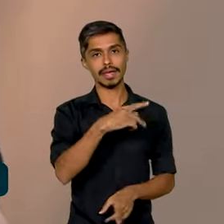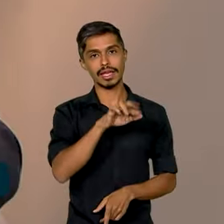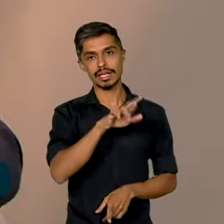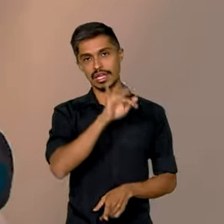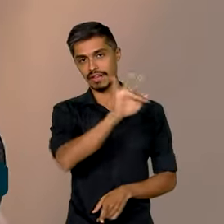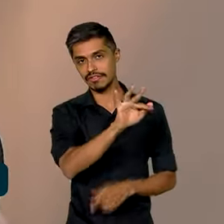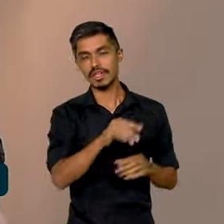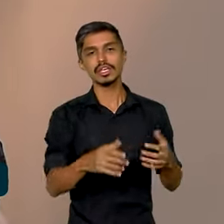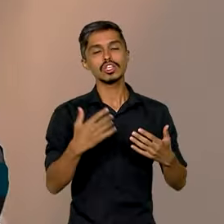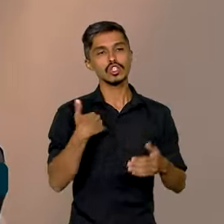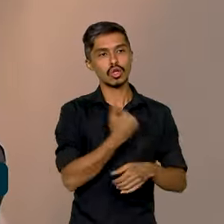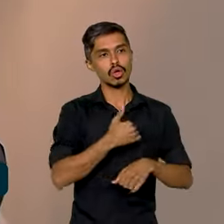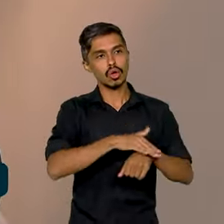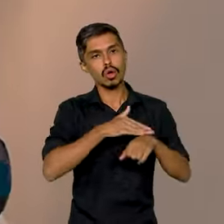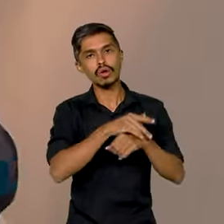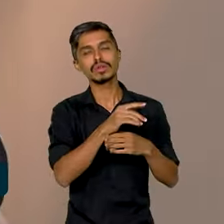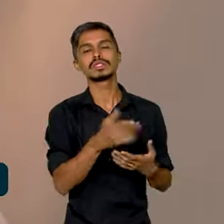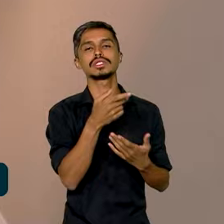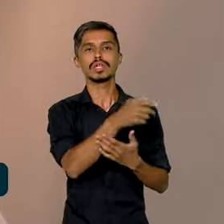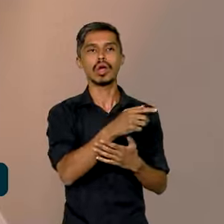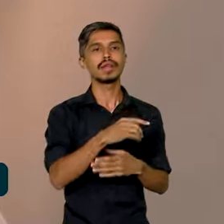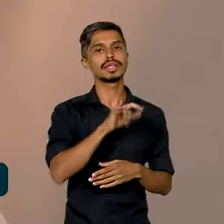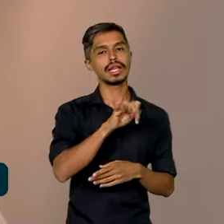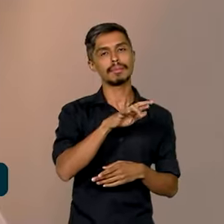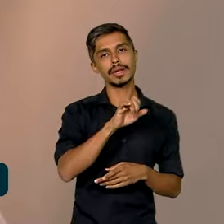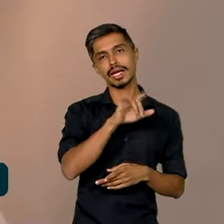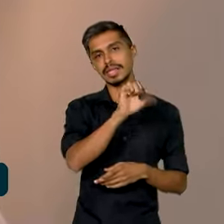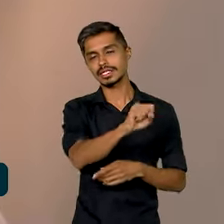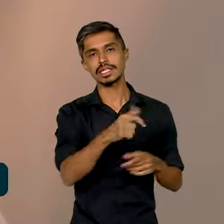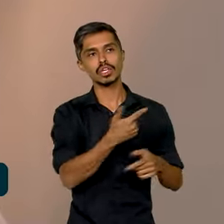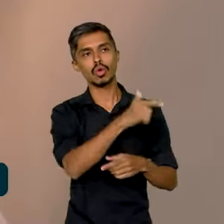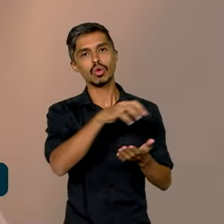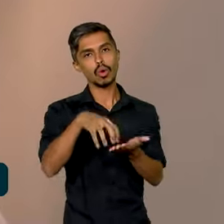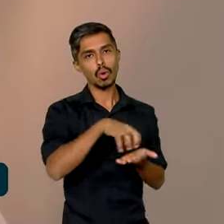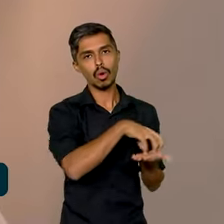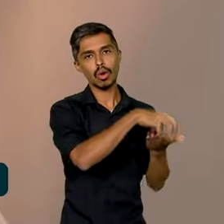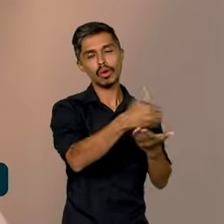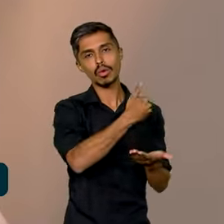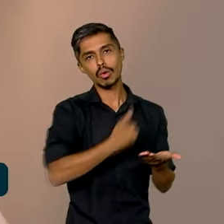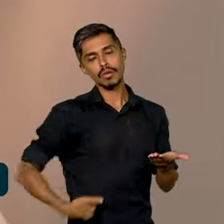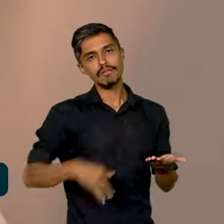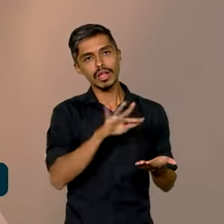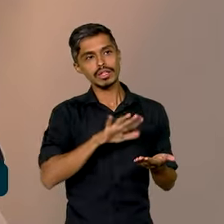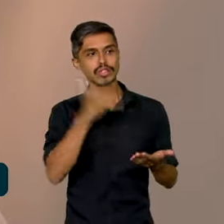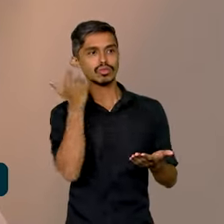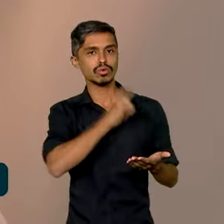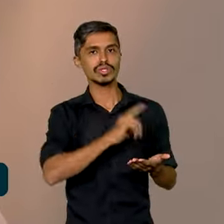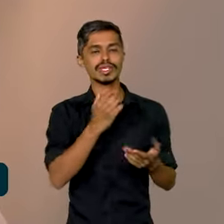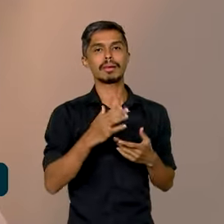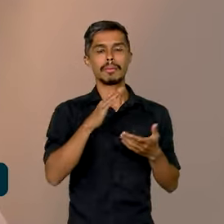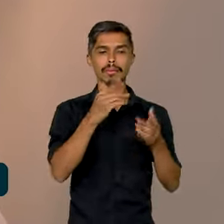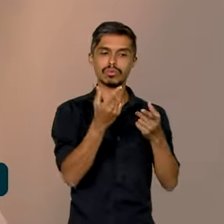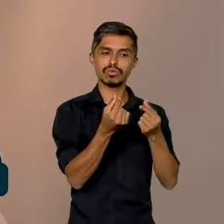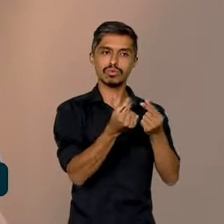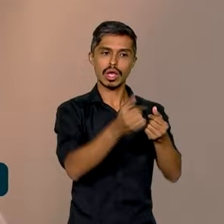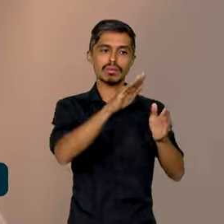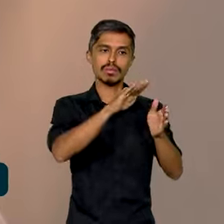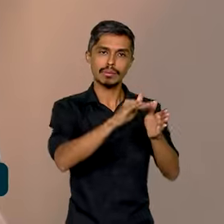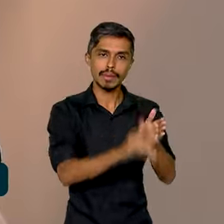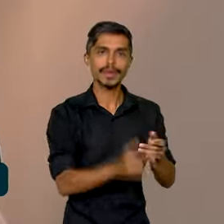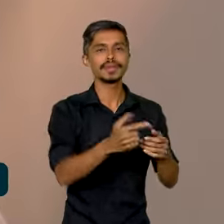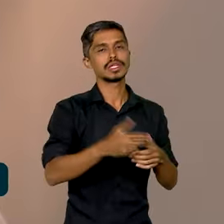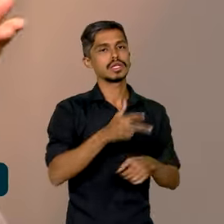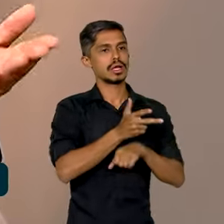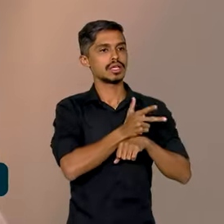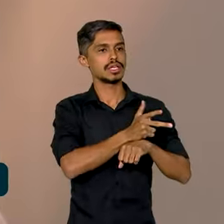conversando com a Telebrás e outros órgãos do governo federal para que a gente possa reduzir o custo e disseminar o uso dessa política